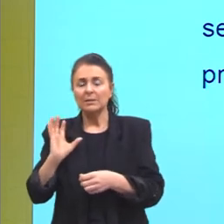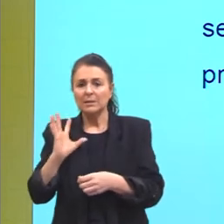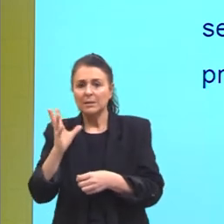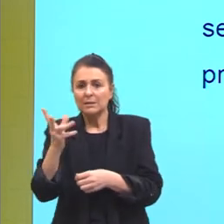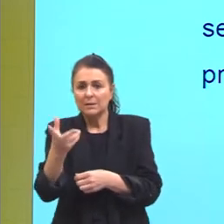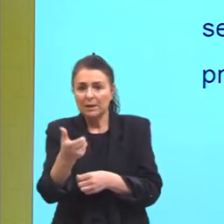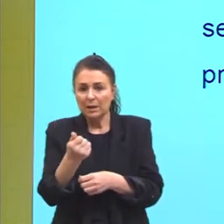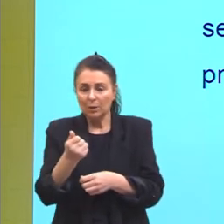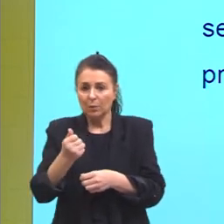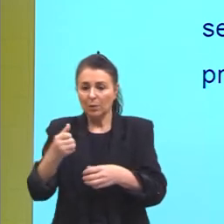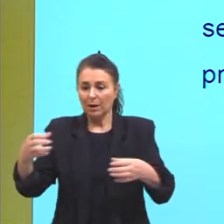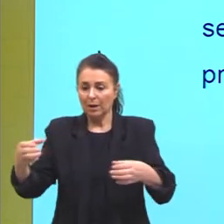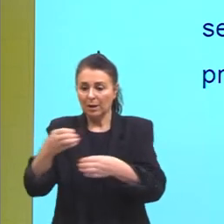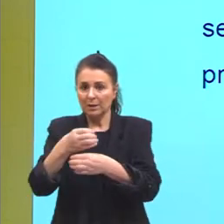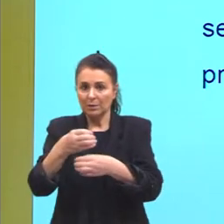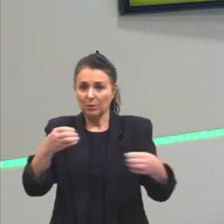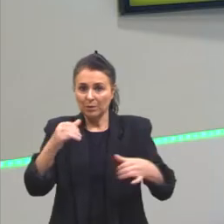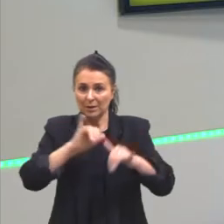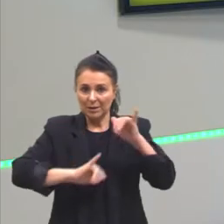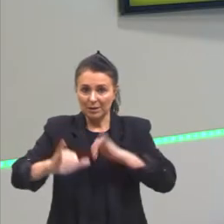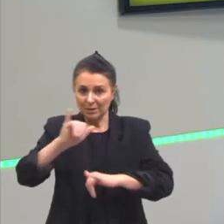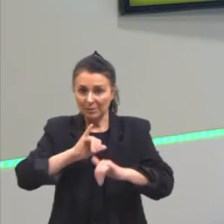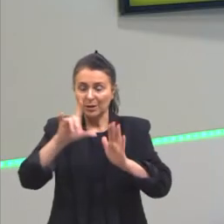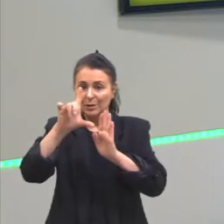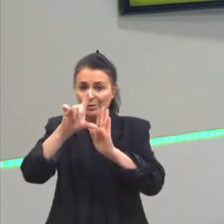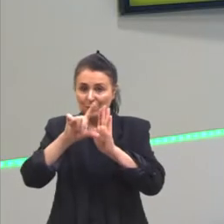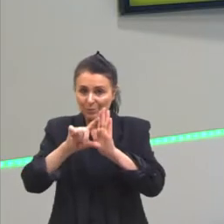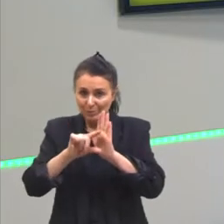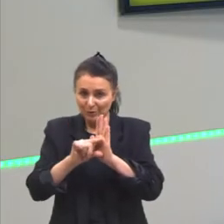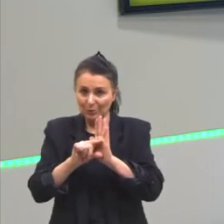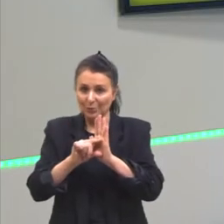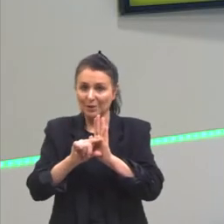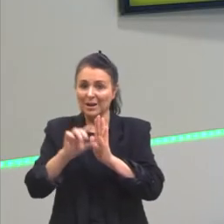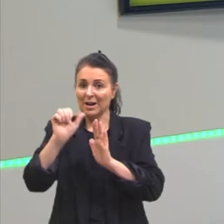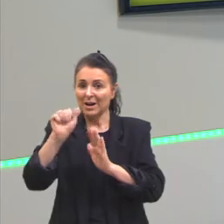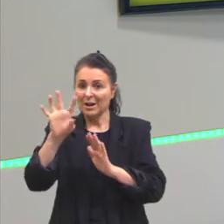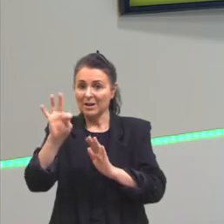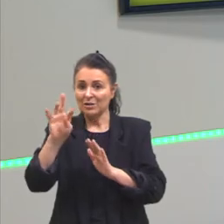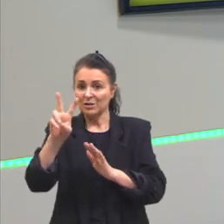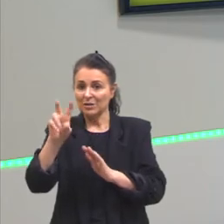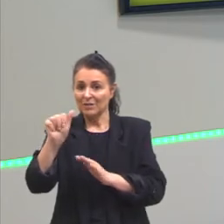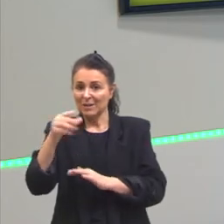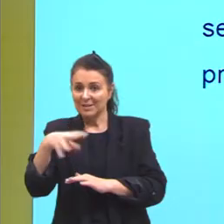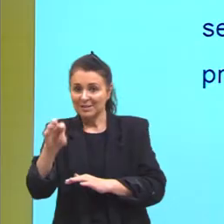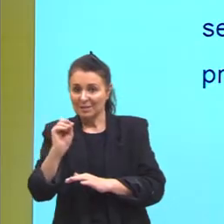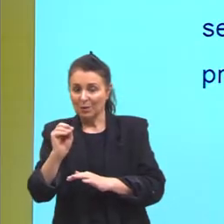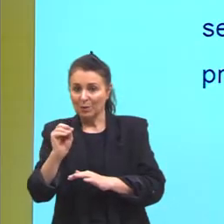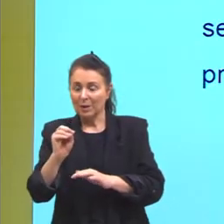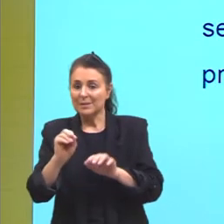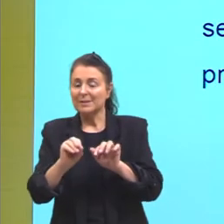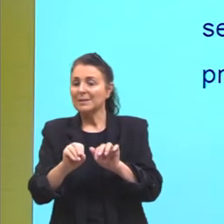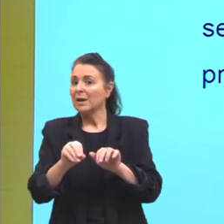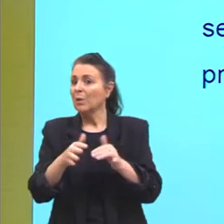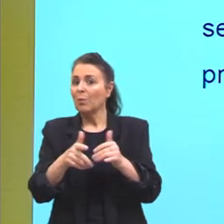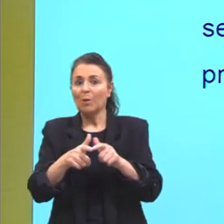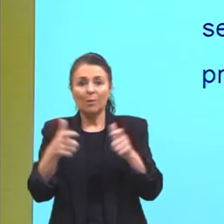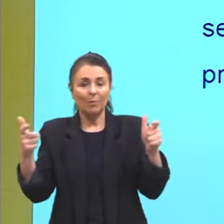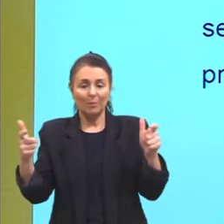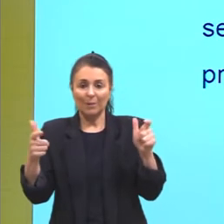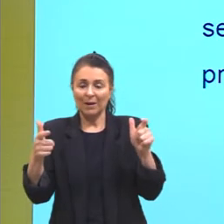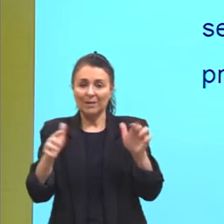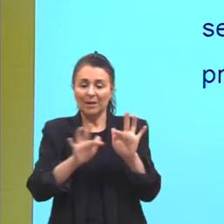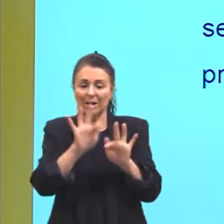energia de ativação. É essa a diferença dos catalisadores. Eles diminuem, eles não aumentam a frequência de choque, desculpa,